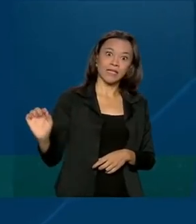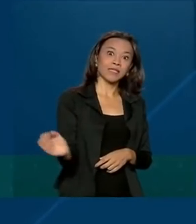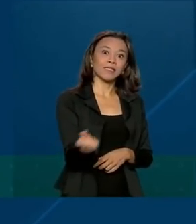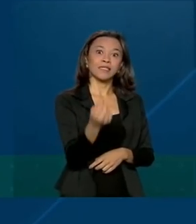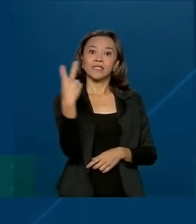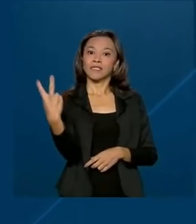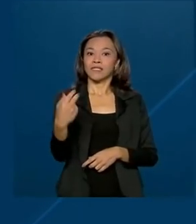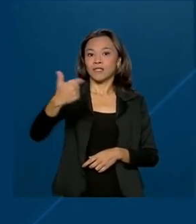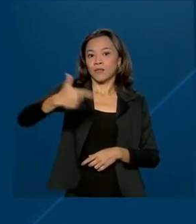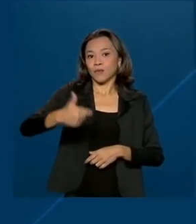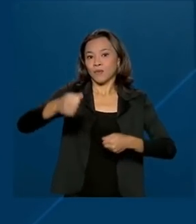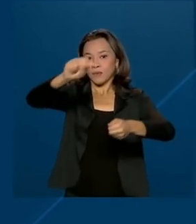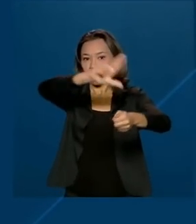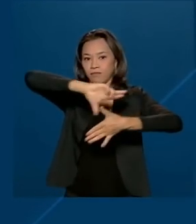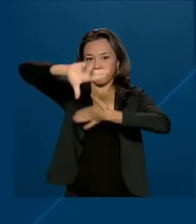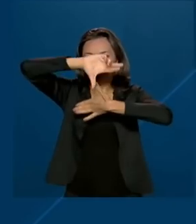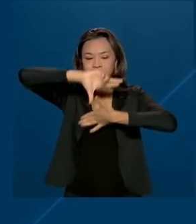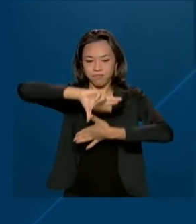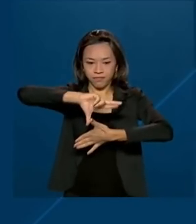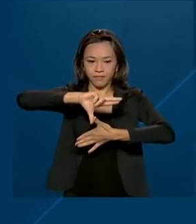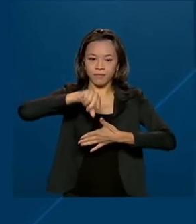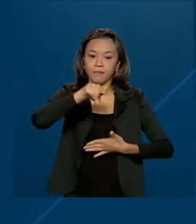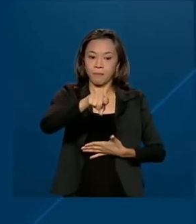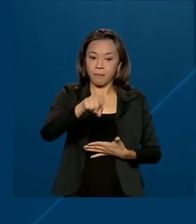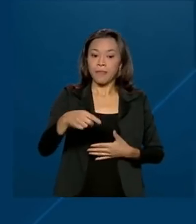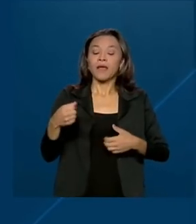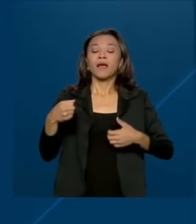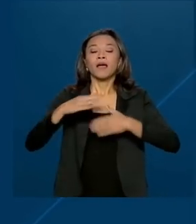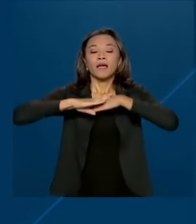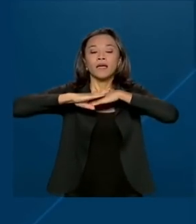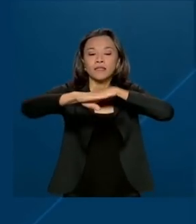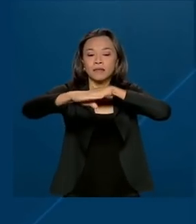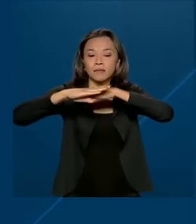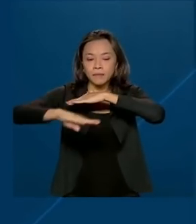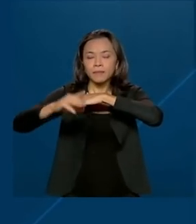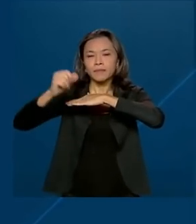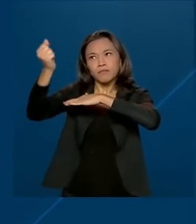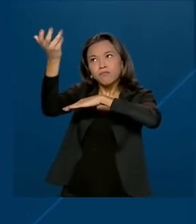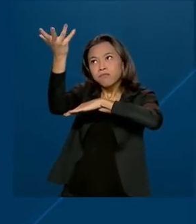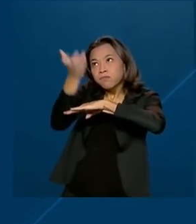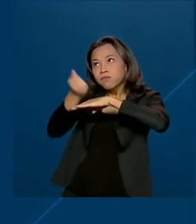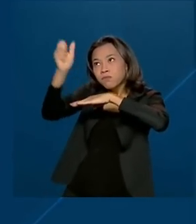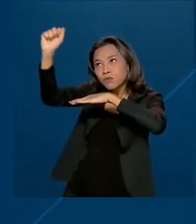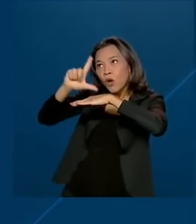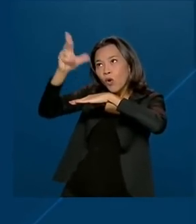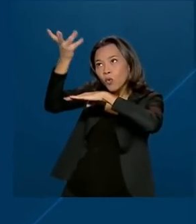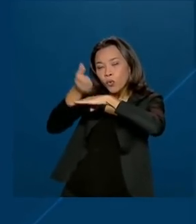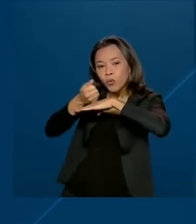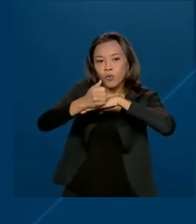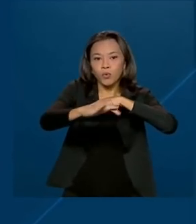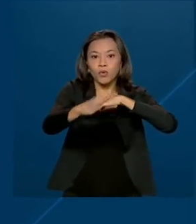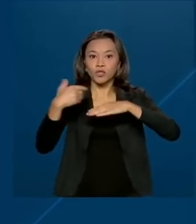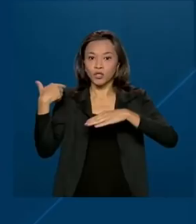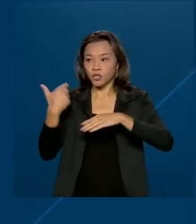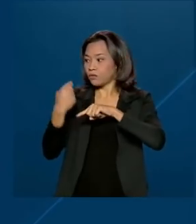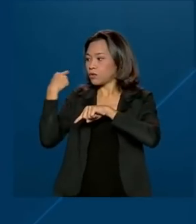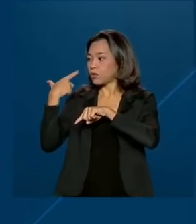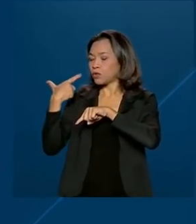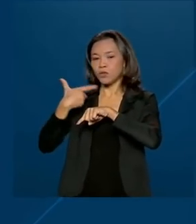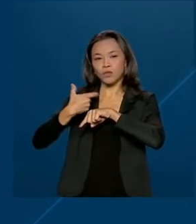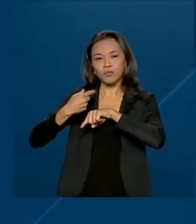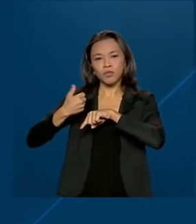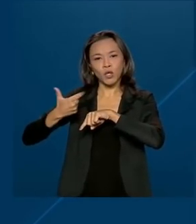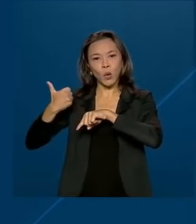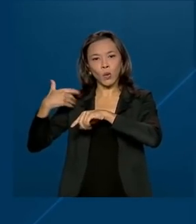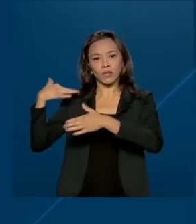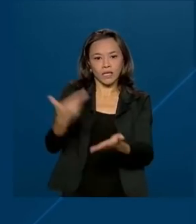Associação Brasileira de Energia Solar Fotovoltaica, de 2012 para cá, a energia solar trouxe cerca de 52